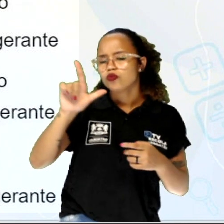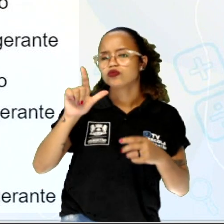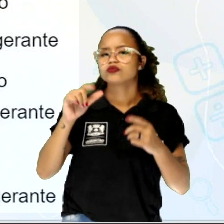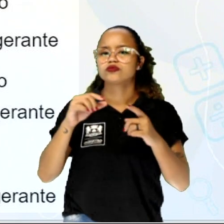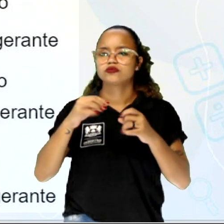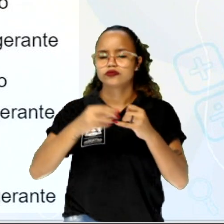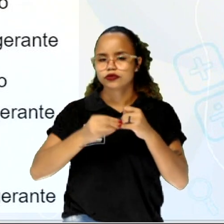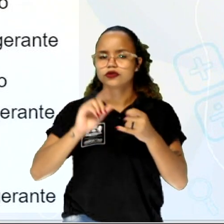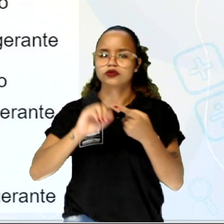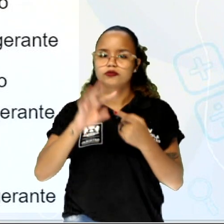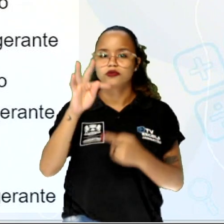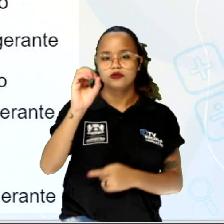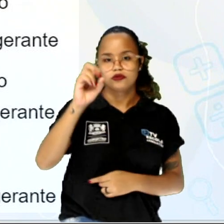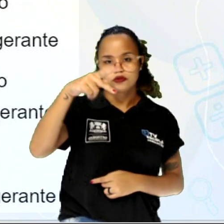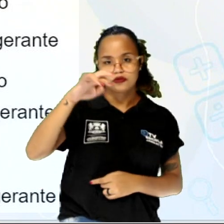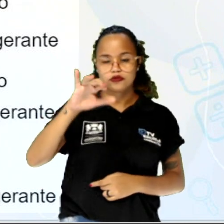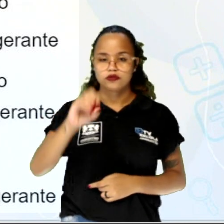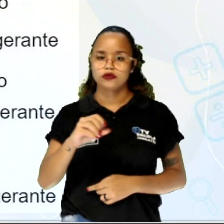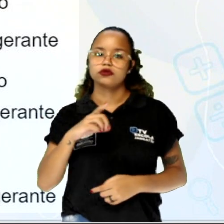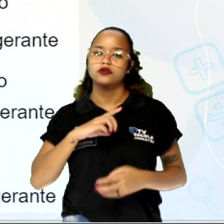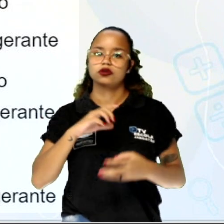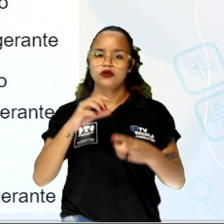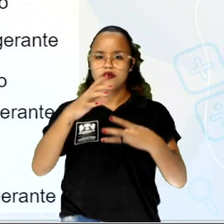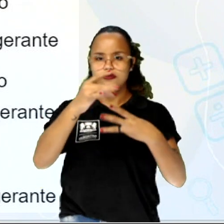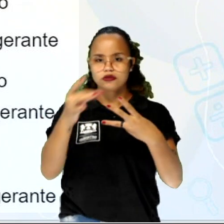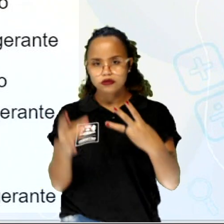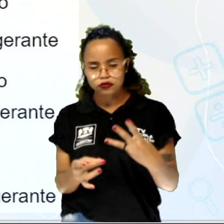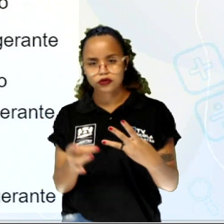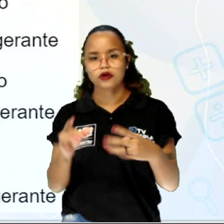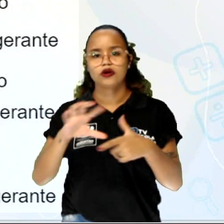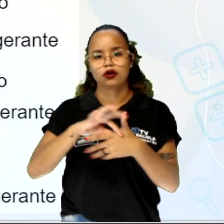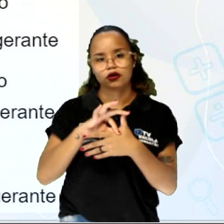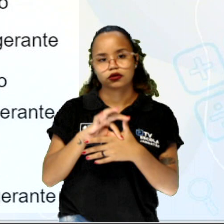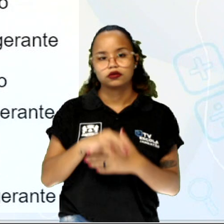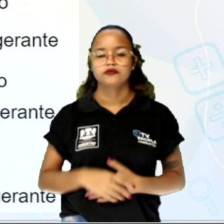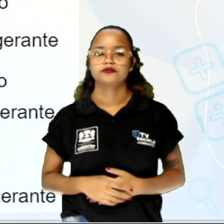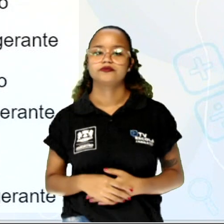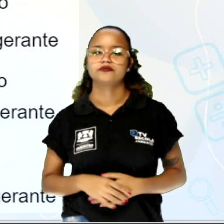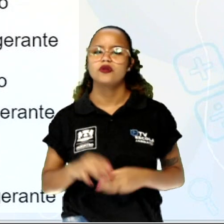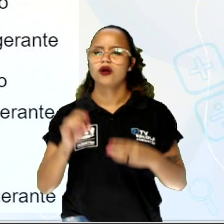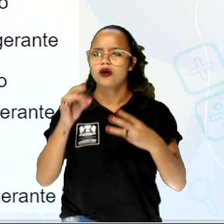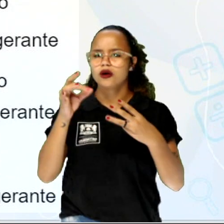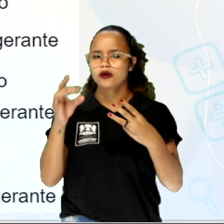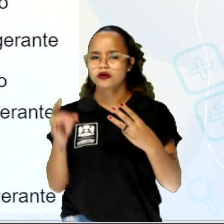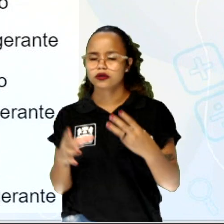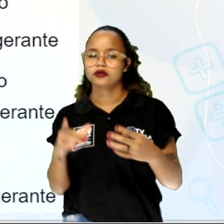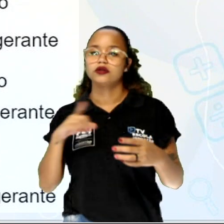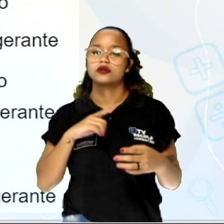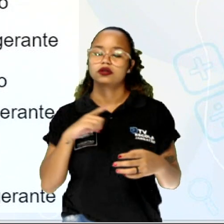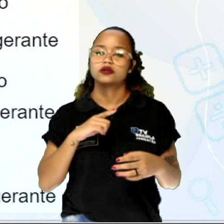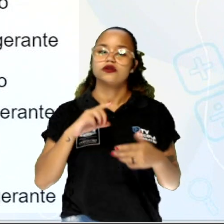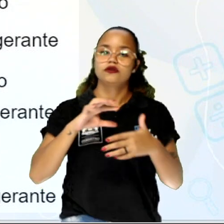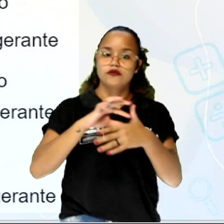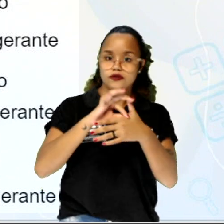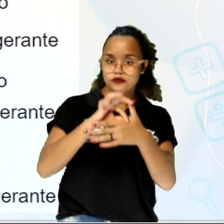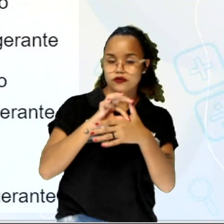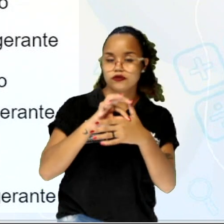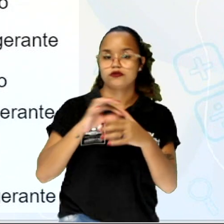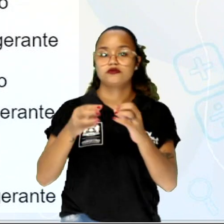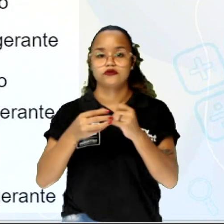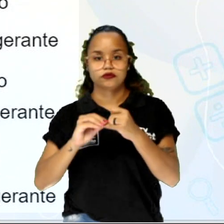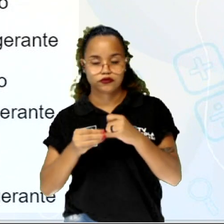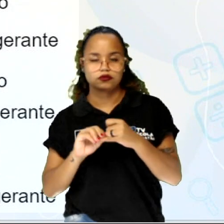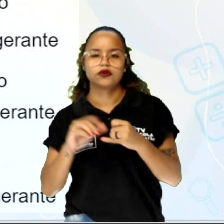escolher vegetariano, bovina e frango. E para cada uma das possibilidades de feijão e de carne, você também vai ter